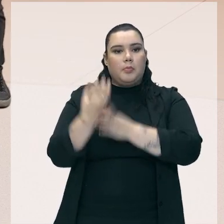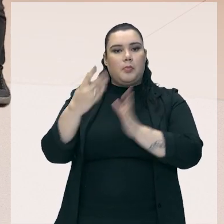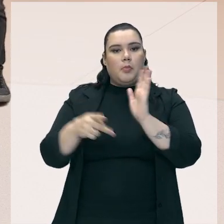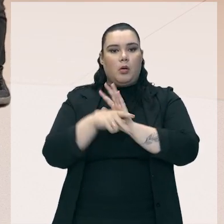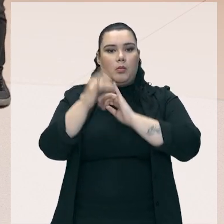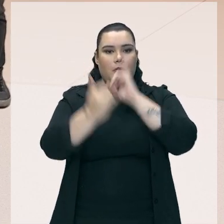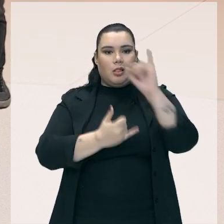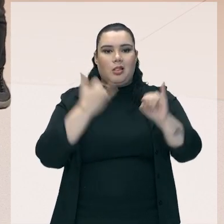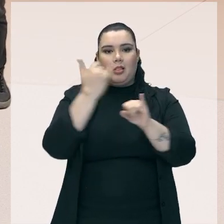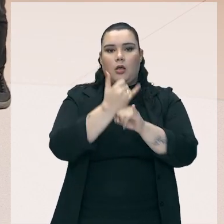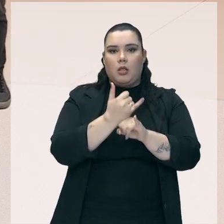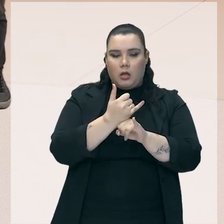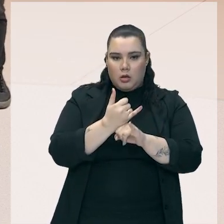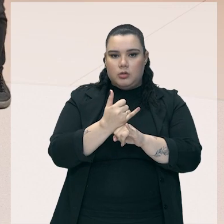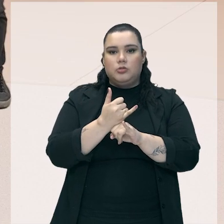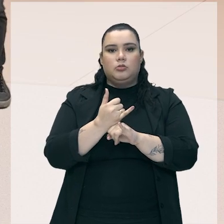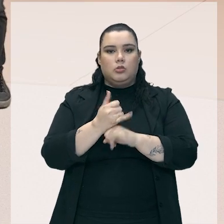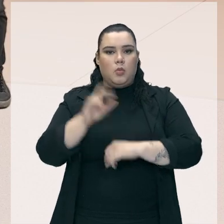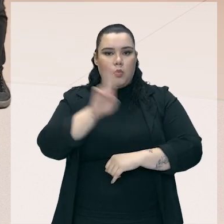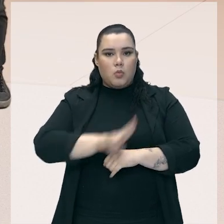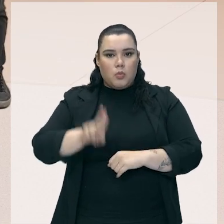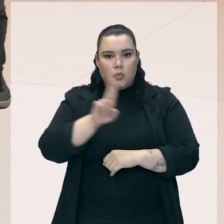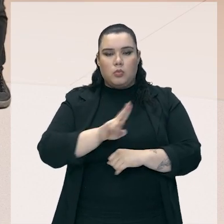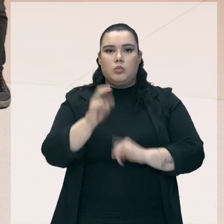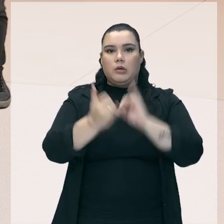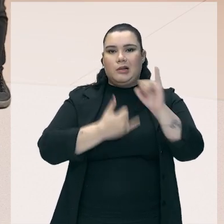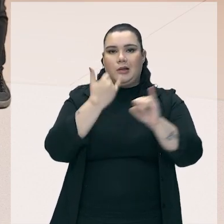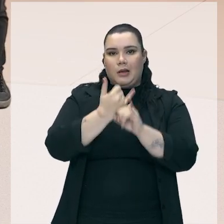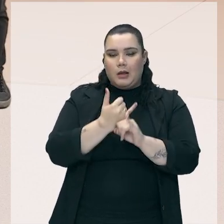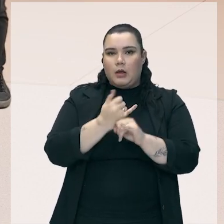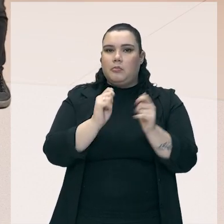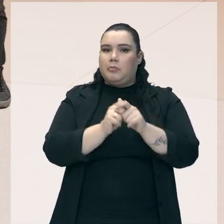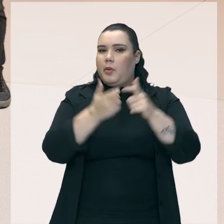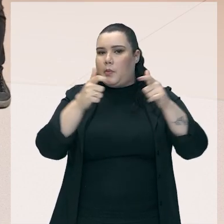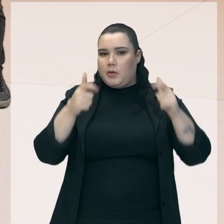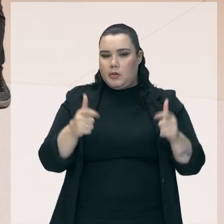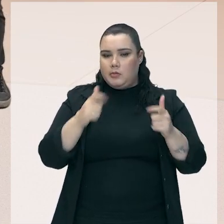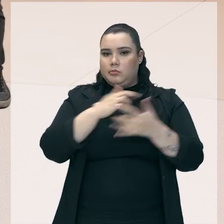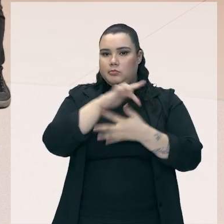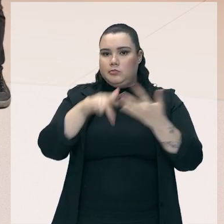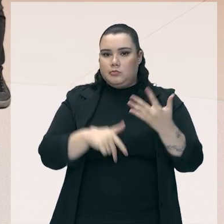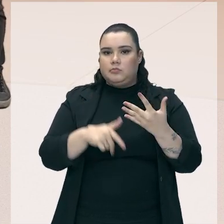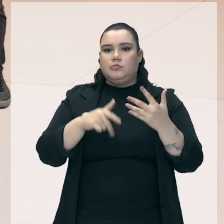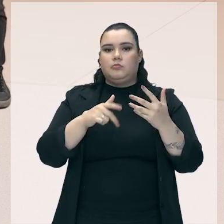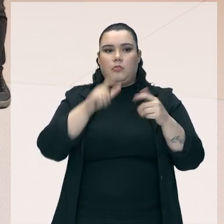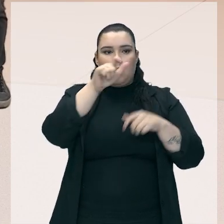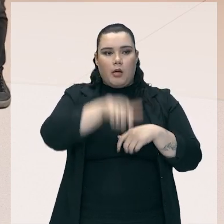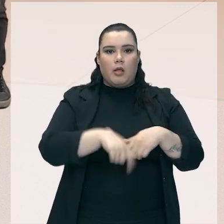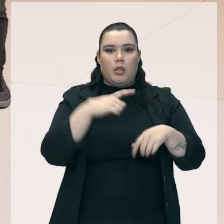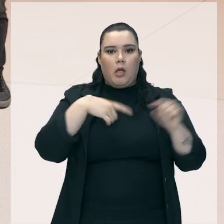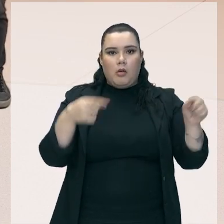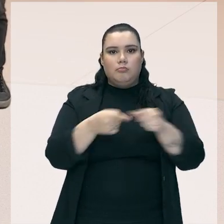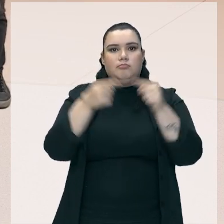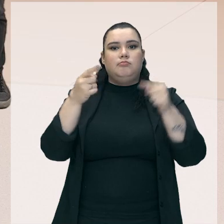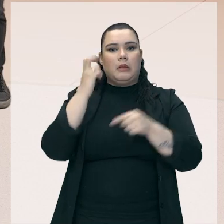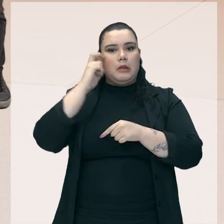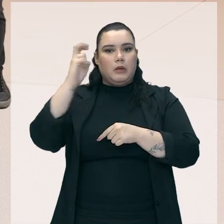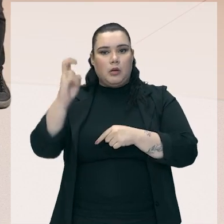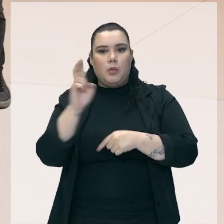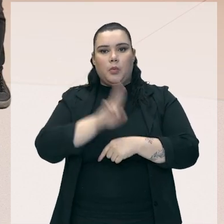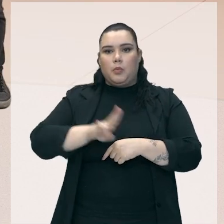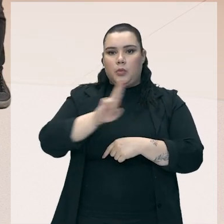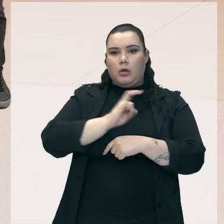cada vez mais automatizada, o uso da internet das coisas, né? As máquinas produzindo de maneira inteligente, o uso de